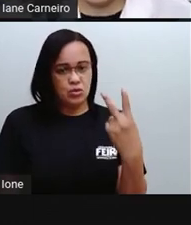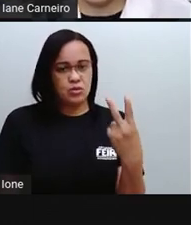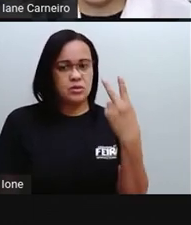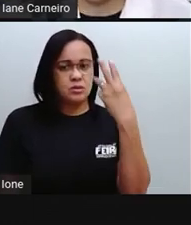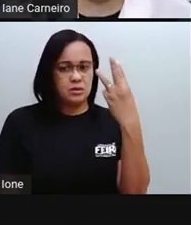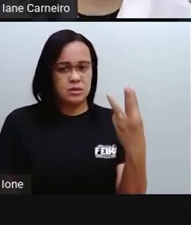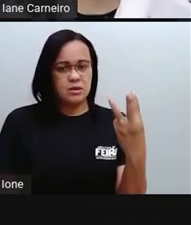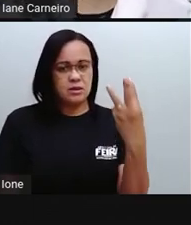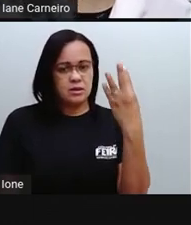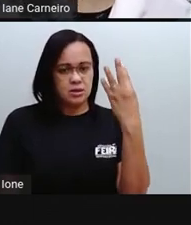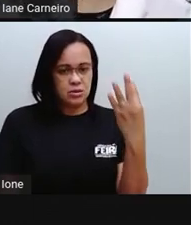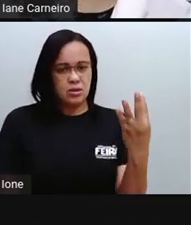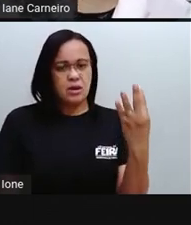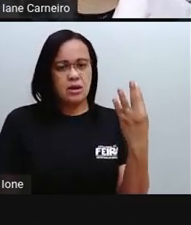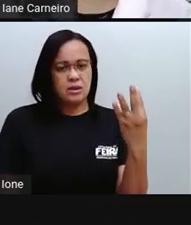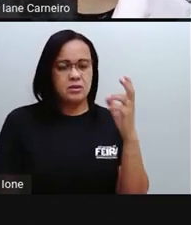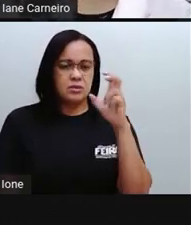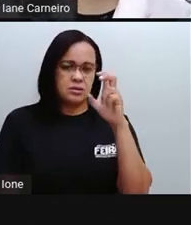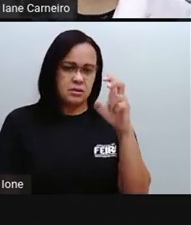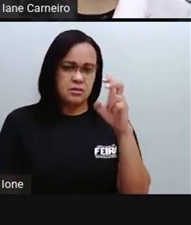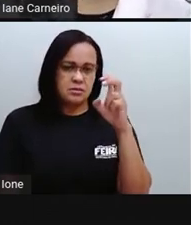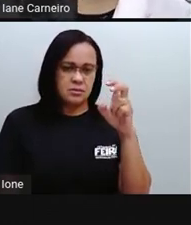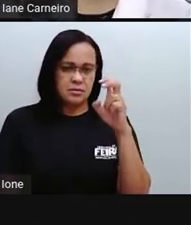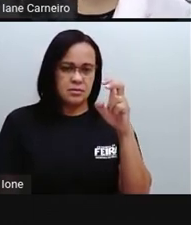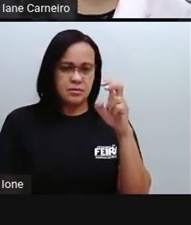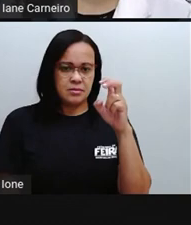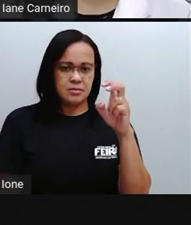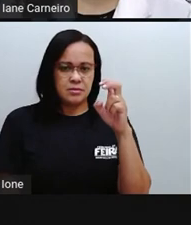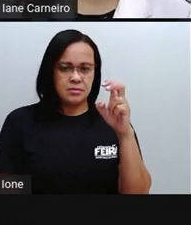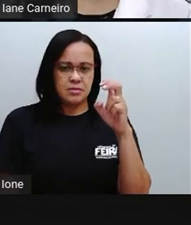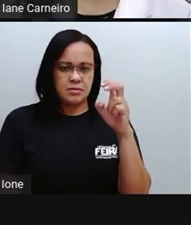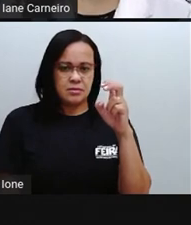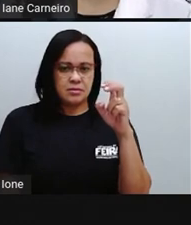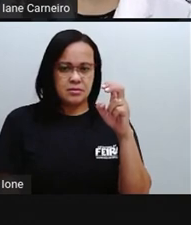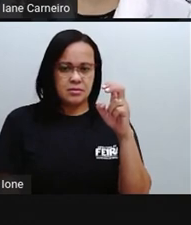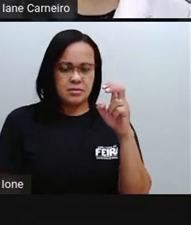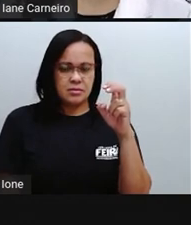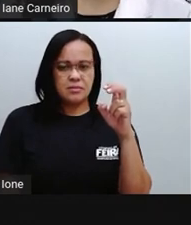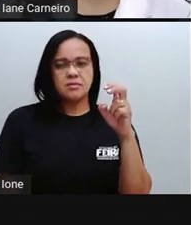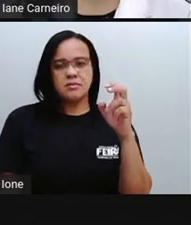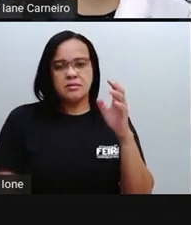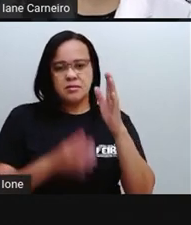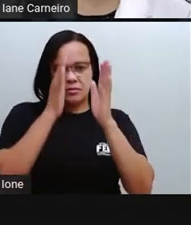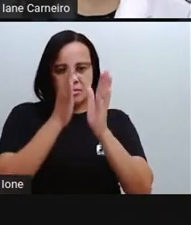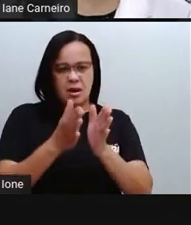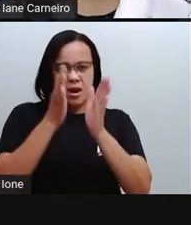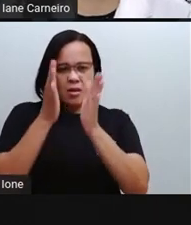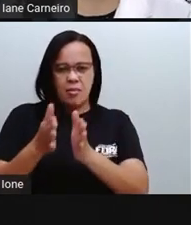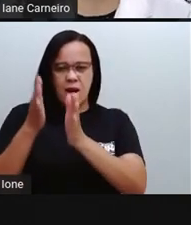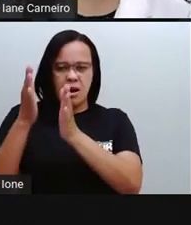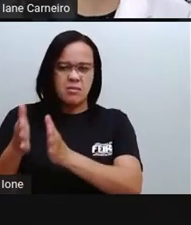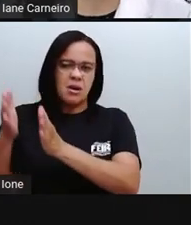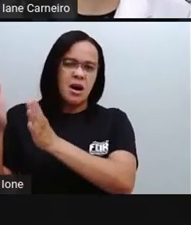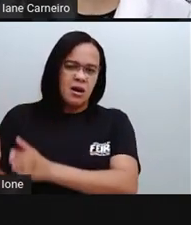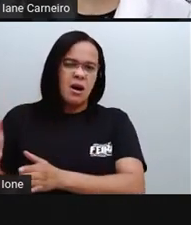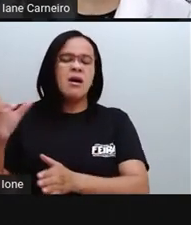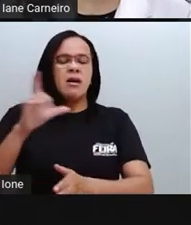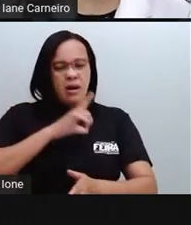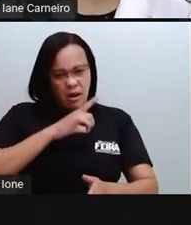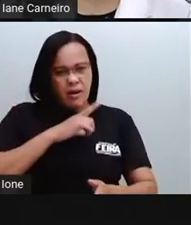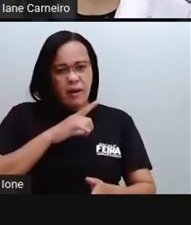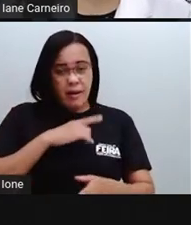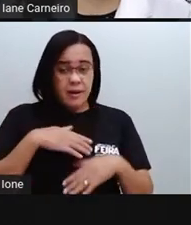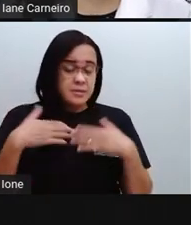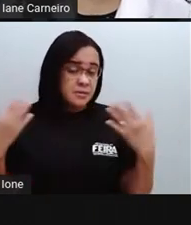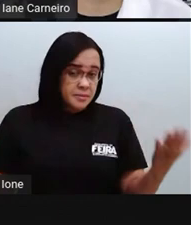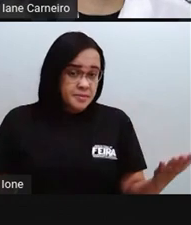4, o número 5, né? Ó, a regularidade que a gente observa aqui nesses números. Tem alguma